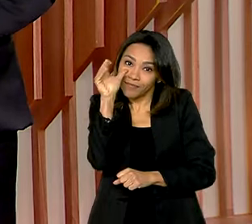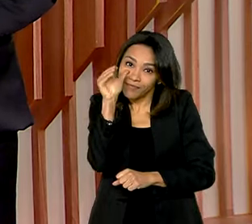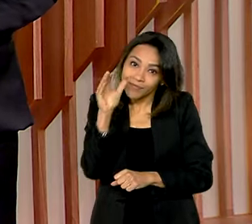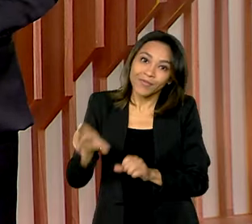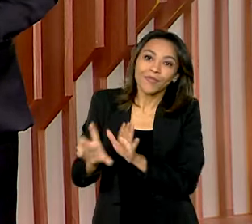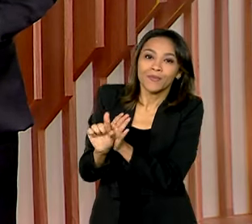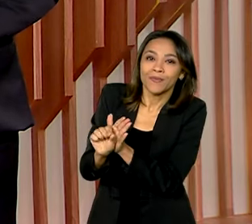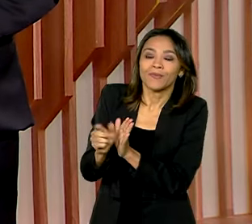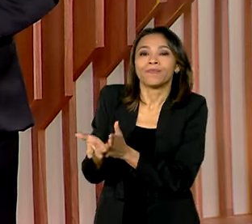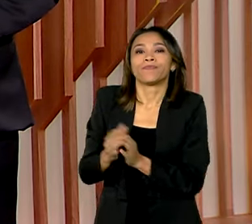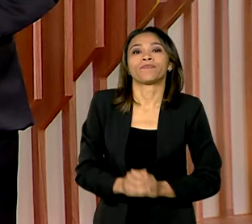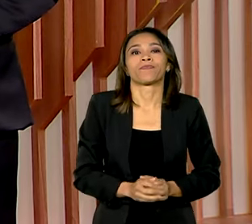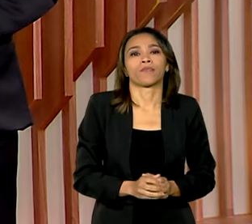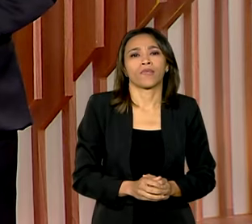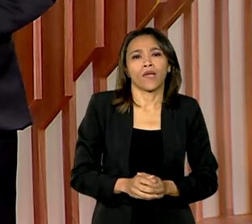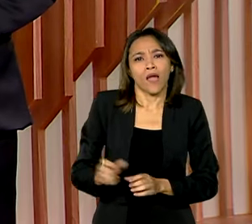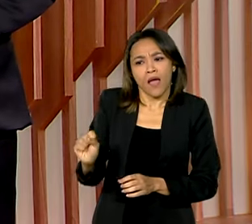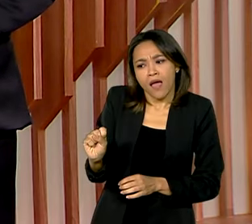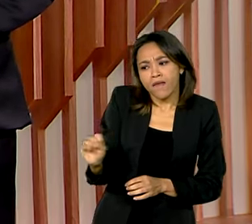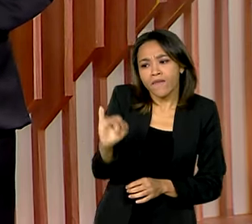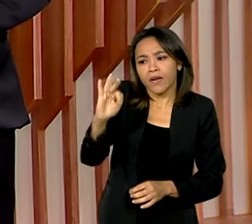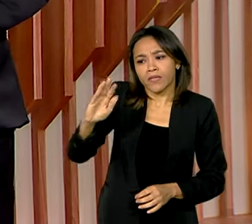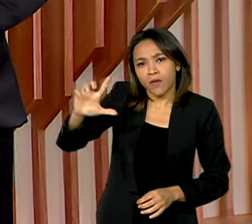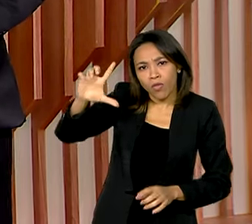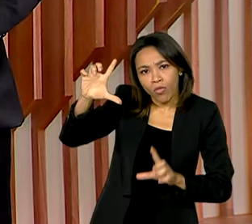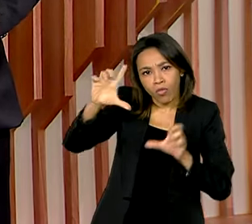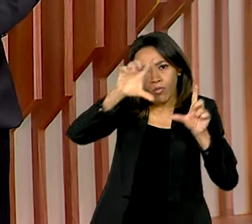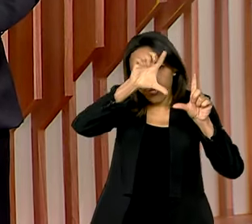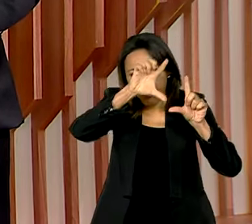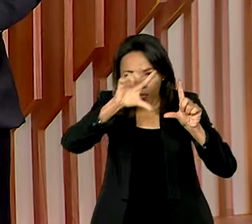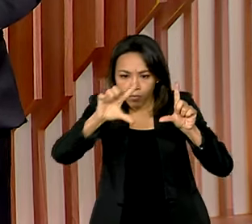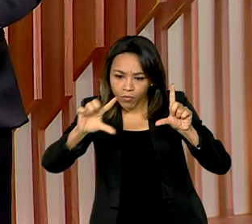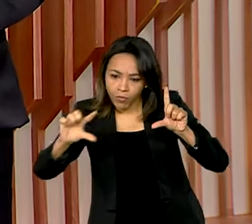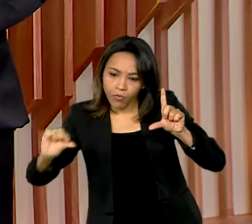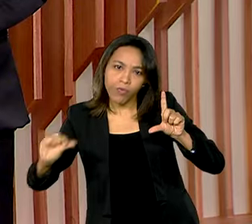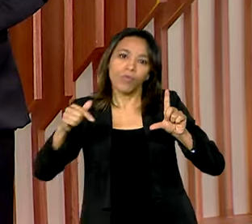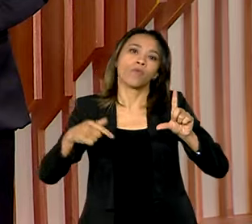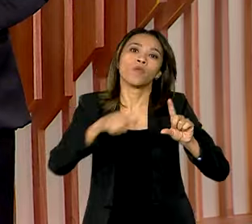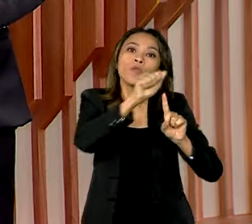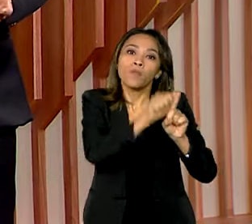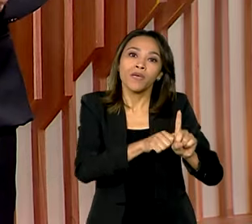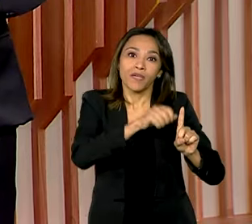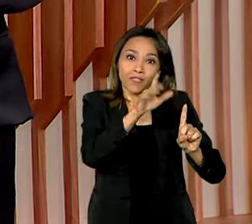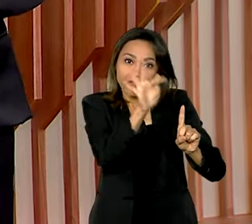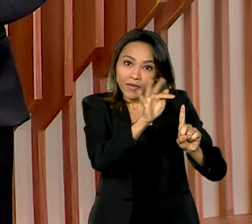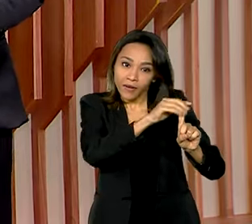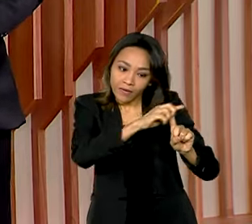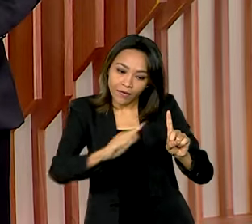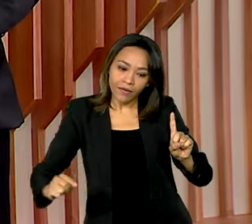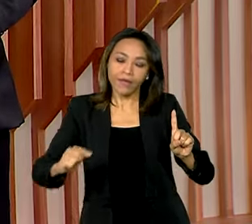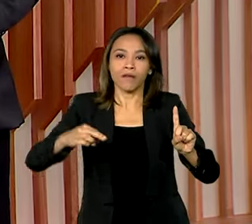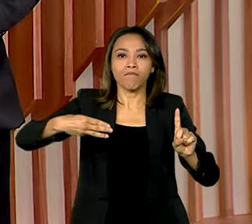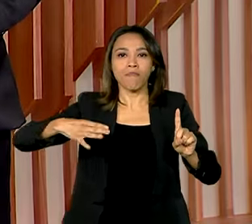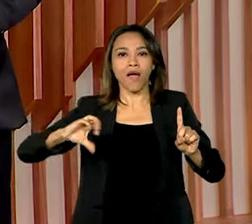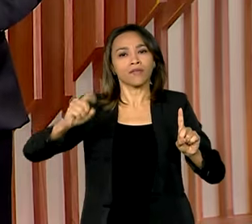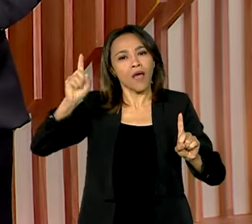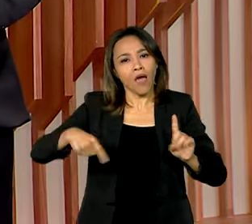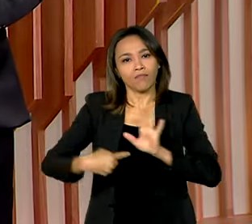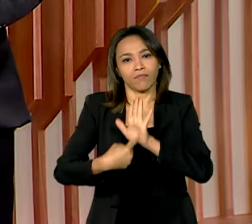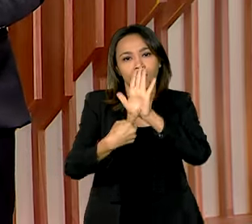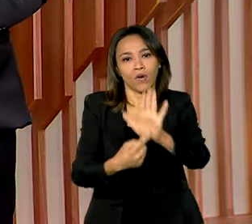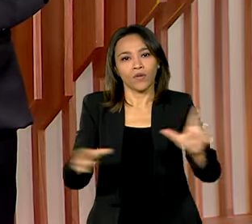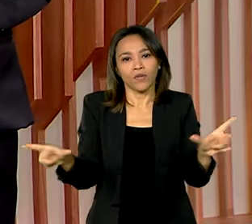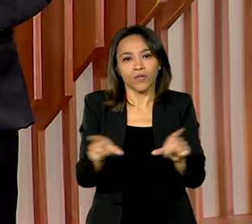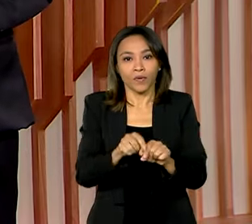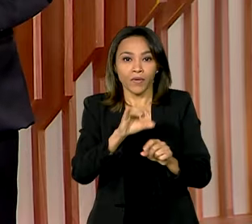A inflação desacelerou de fevereiro para março, segundo o IBGE, é o que mostra o Índice Nacional de Preços